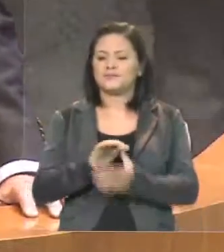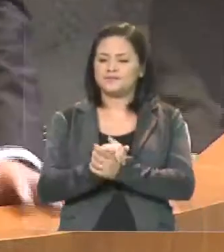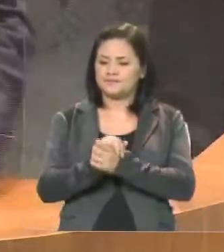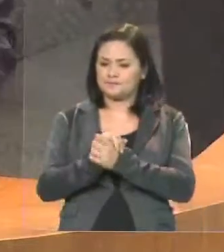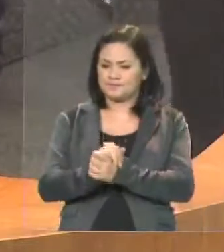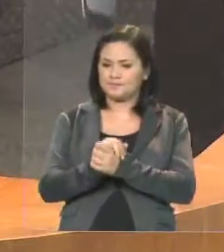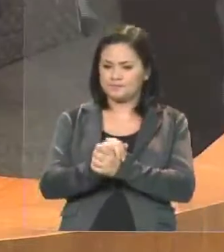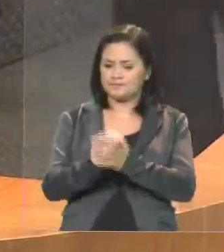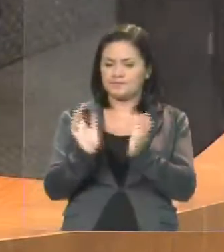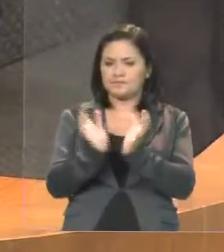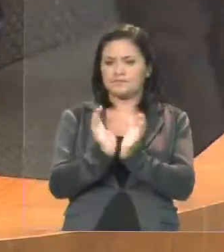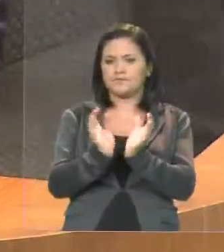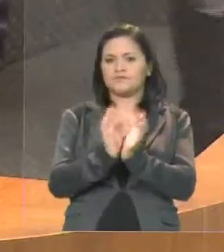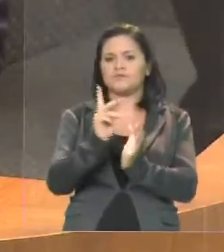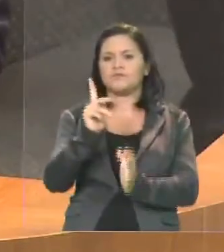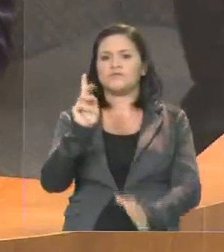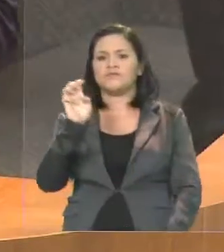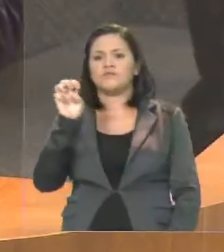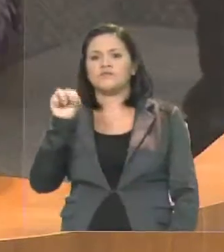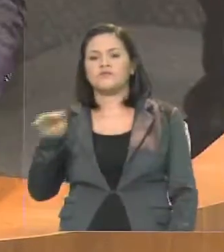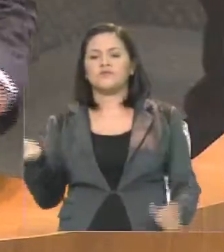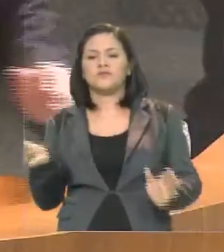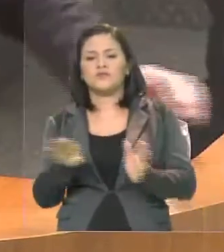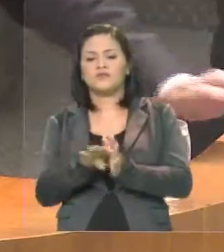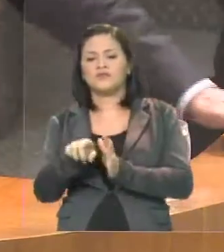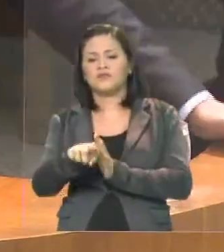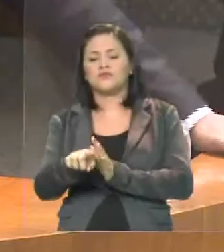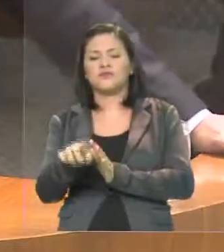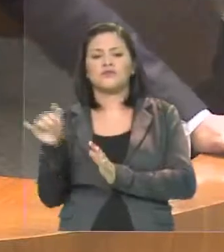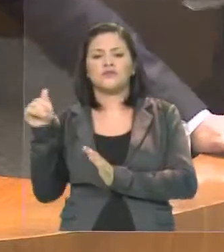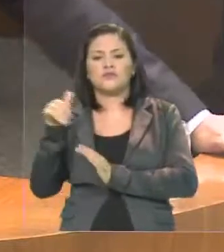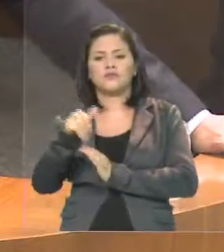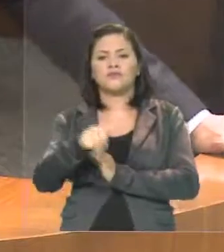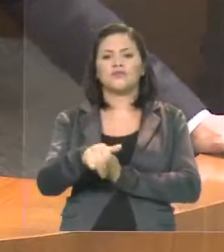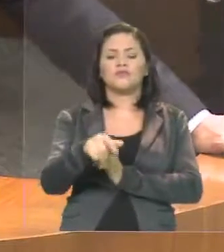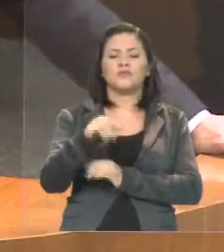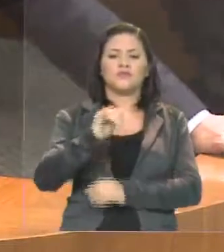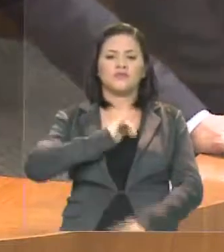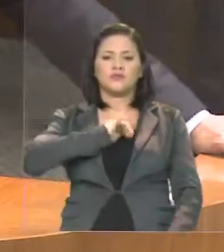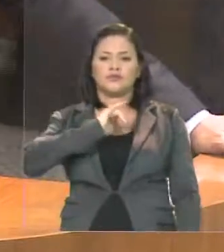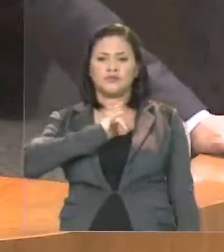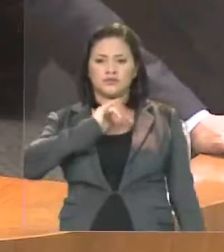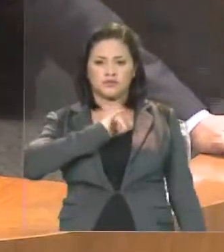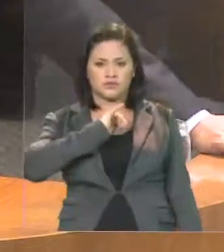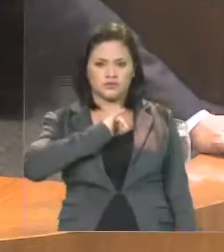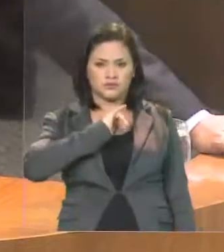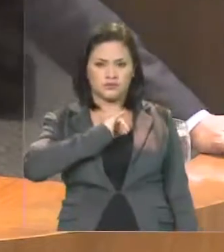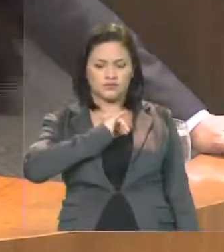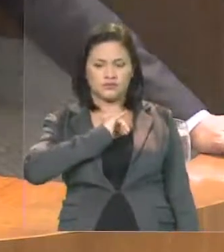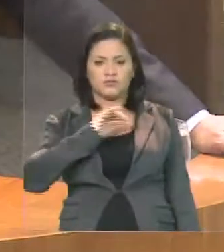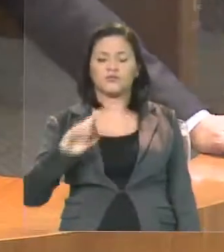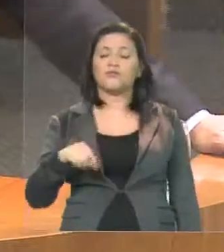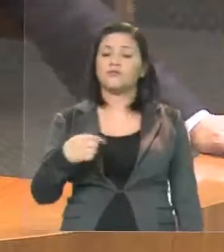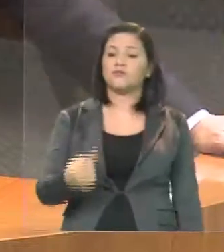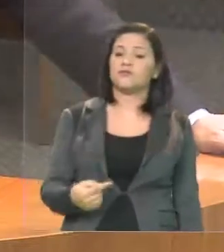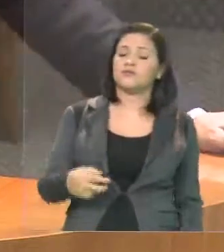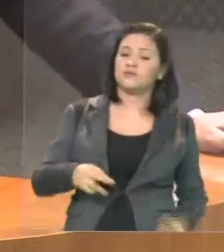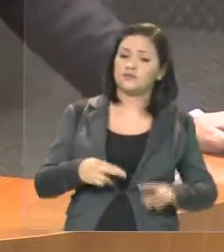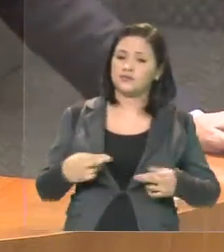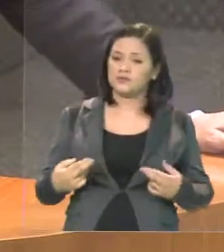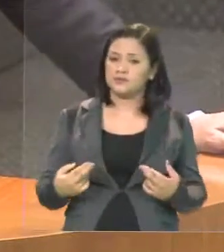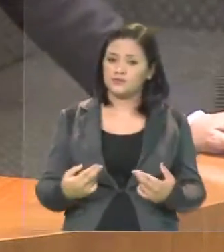desembarcava em Imperatriz. E logo depois fizemos uma reunião onde pudemos medir